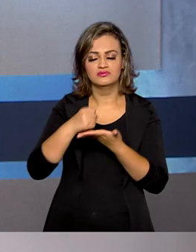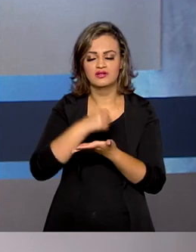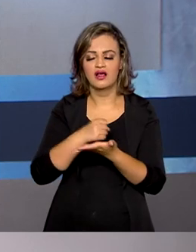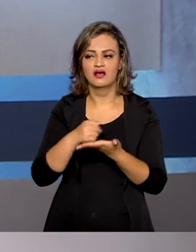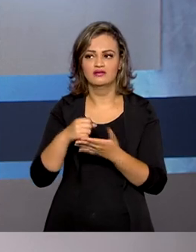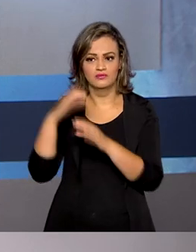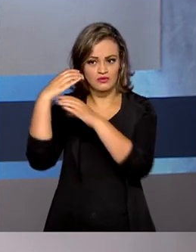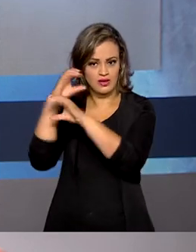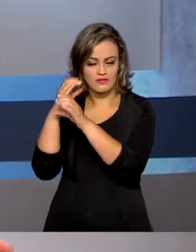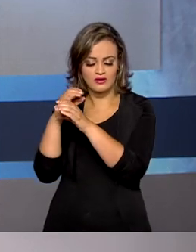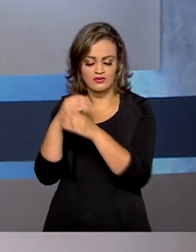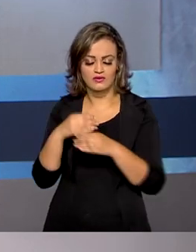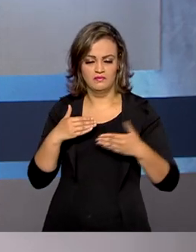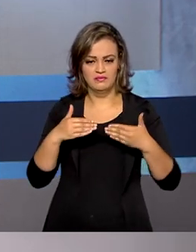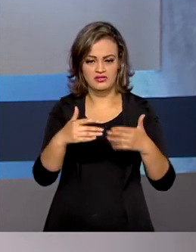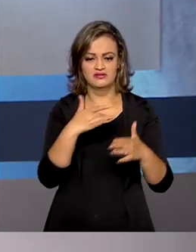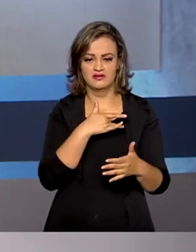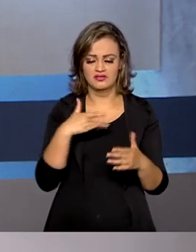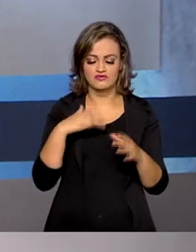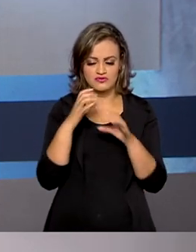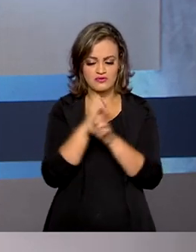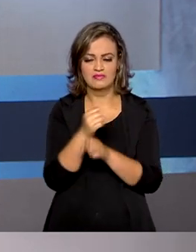Ministério da Saúde, com a compra de 100 milhões de doses.